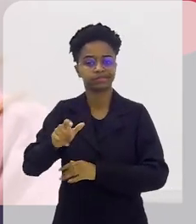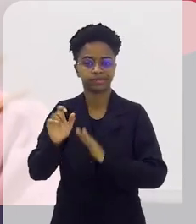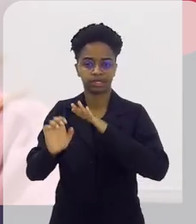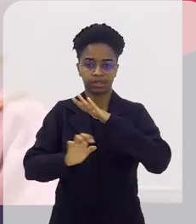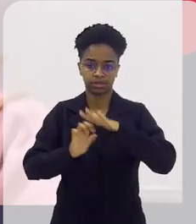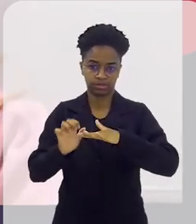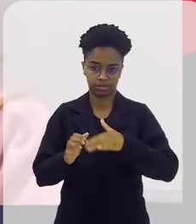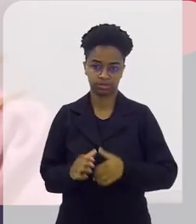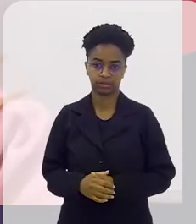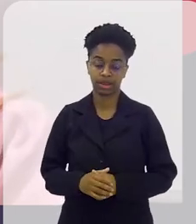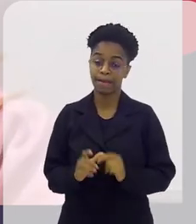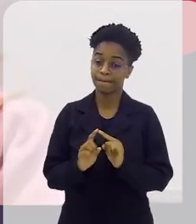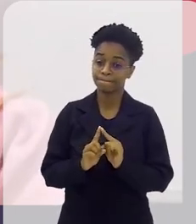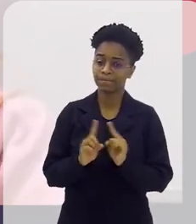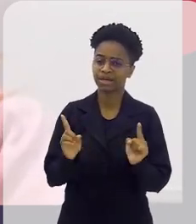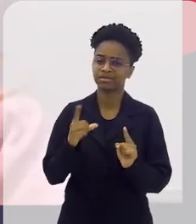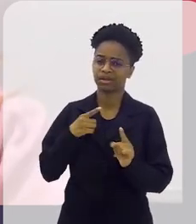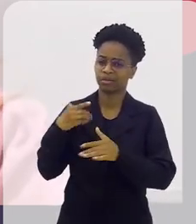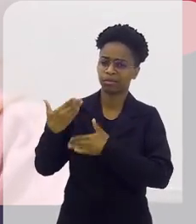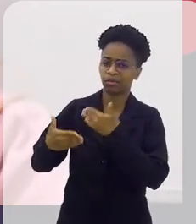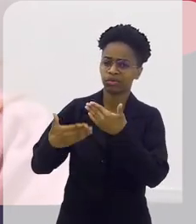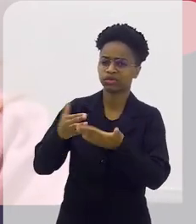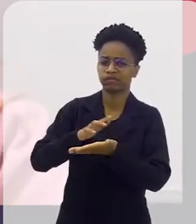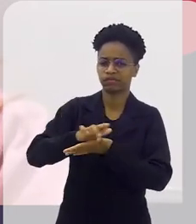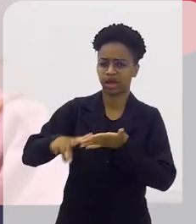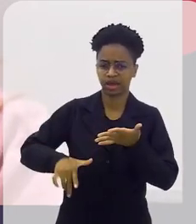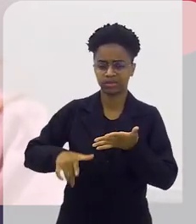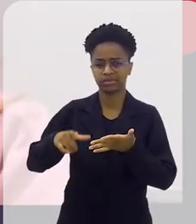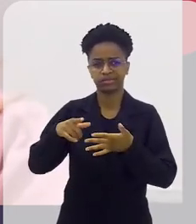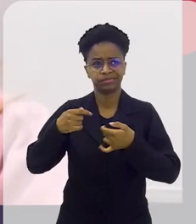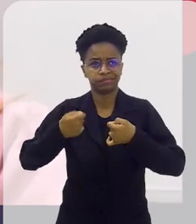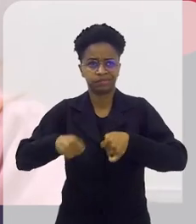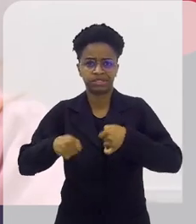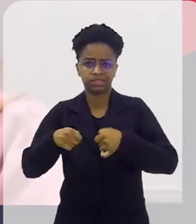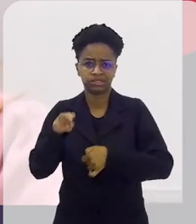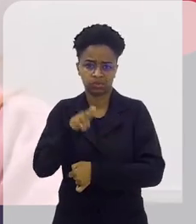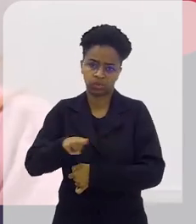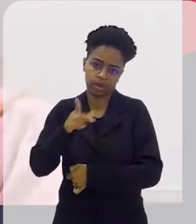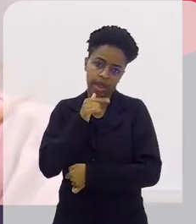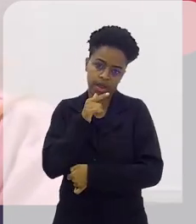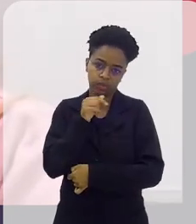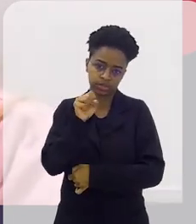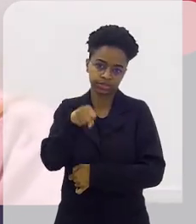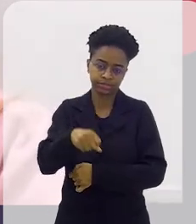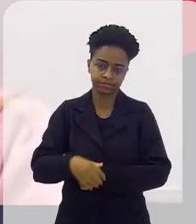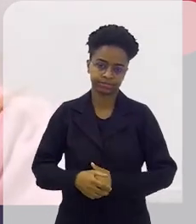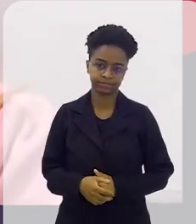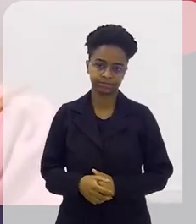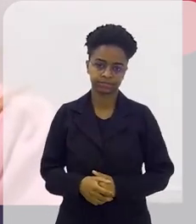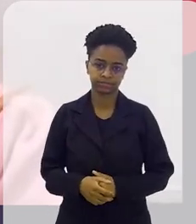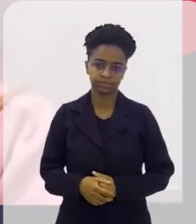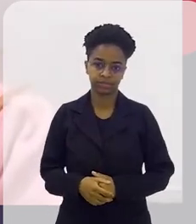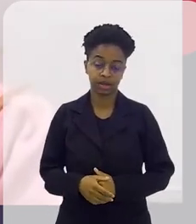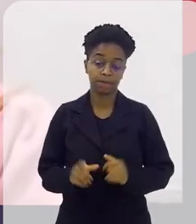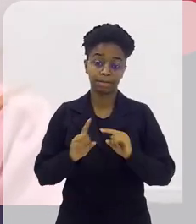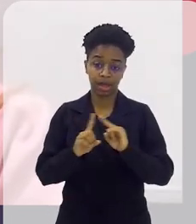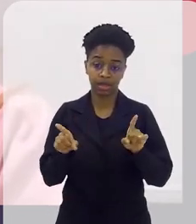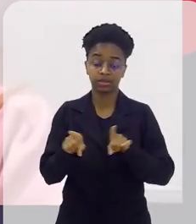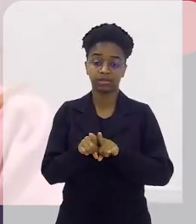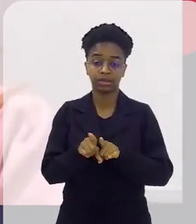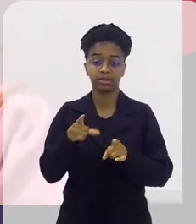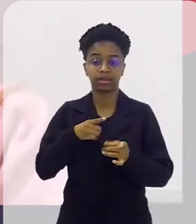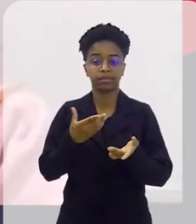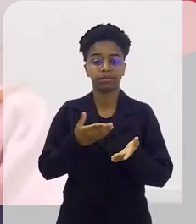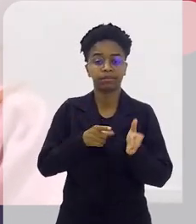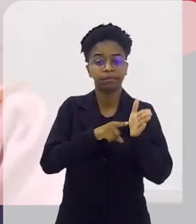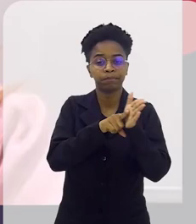empresa. Mas muitos processos exigem, demandam muito consumo de água. Mas existem